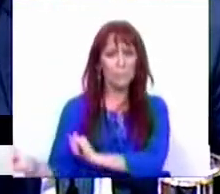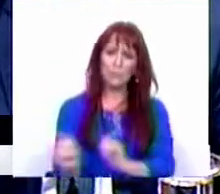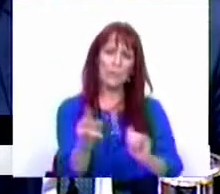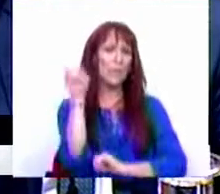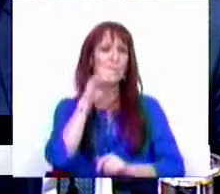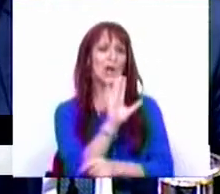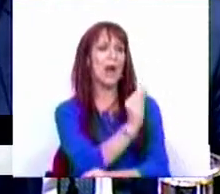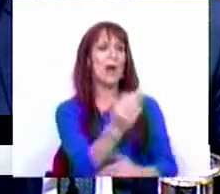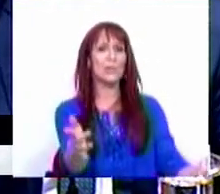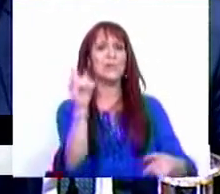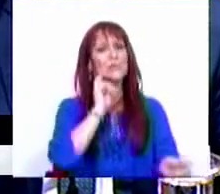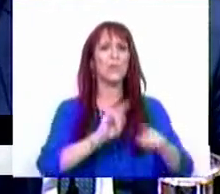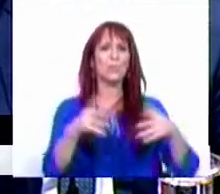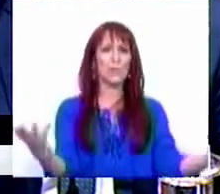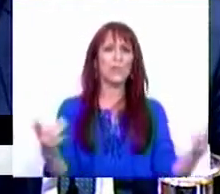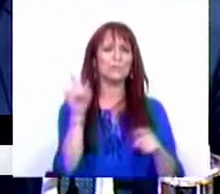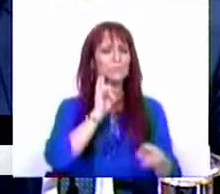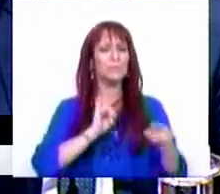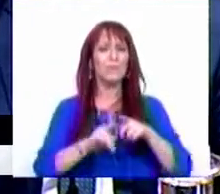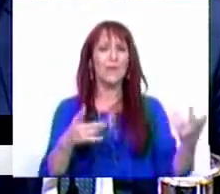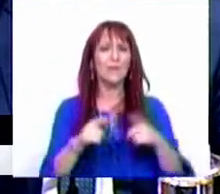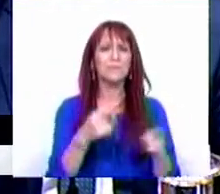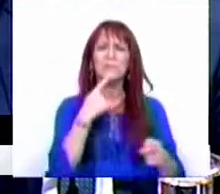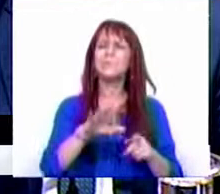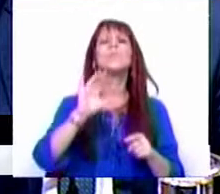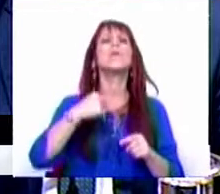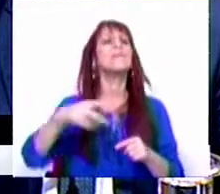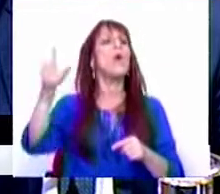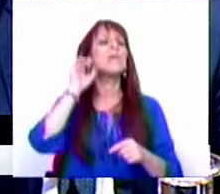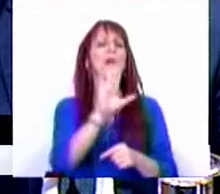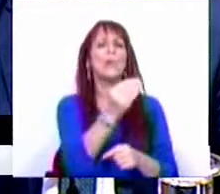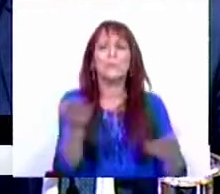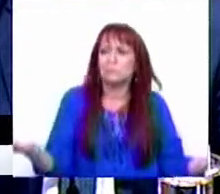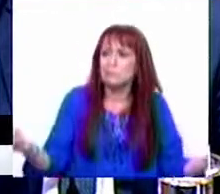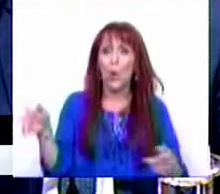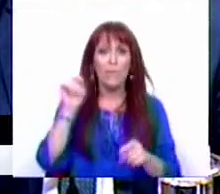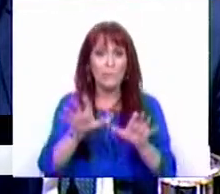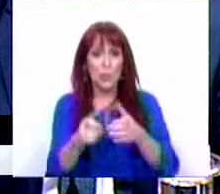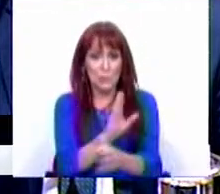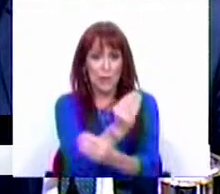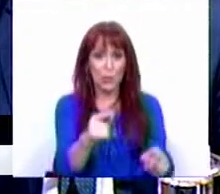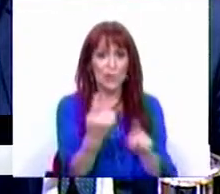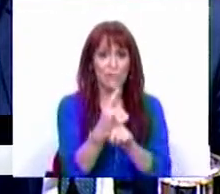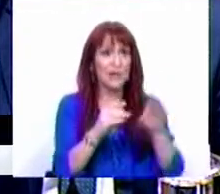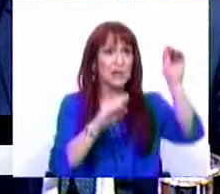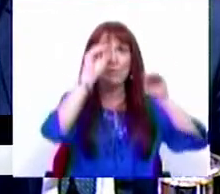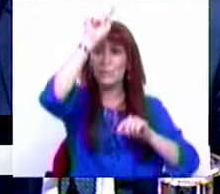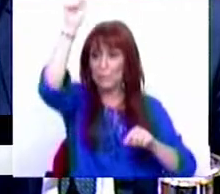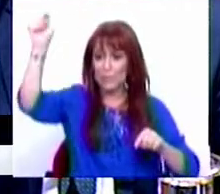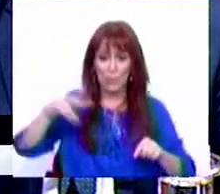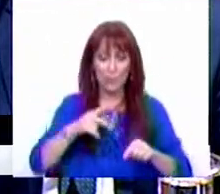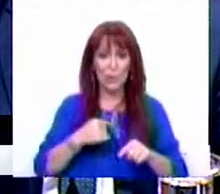ouvimos alunos, Sra. Deputada. A Sra. Deputada dizia quando é que vamos ouvir os alunos. Ouvimos um grupo de alunos das várias regiões do país